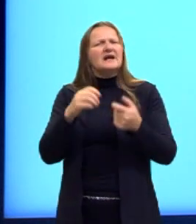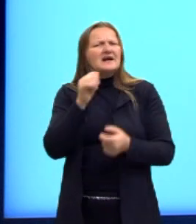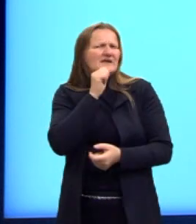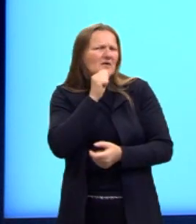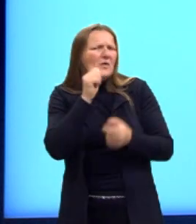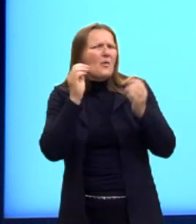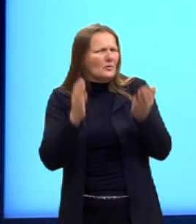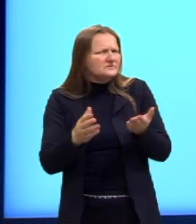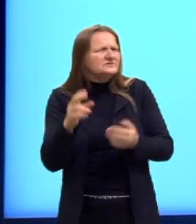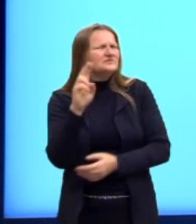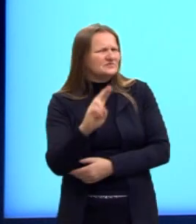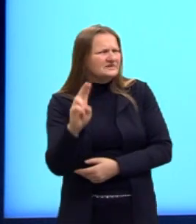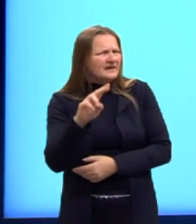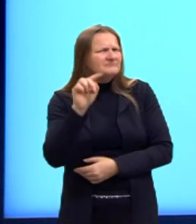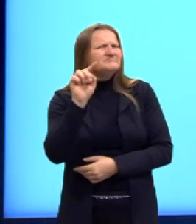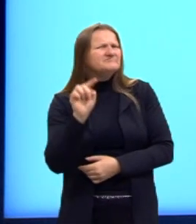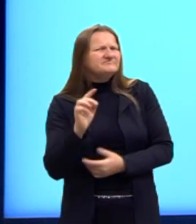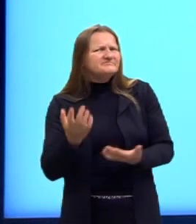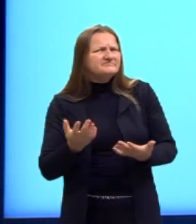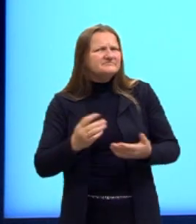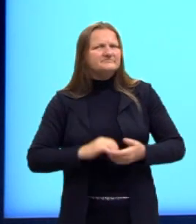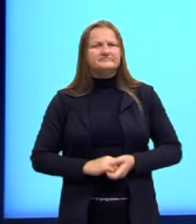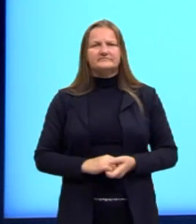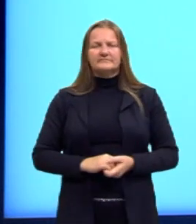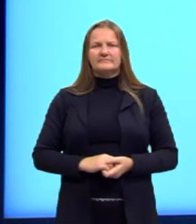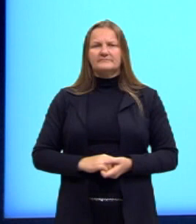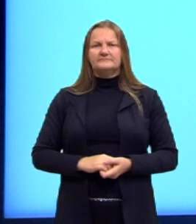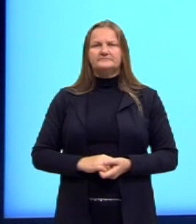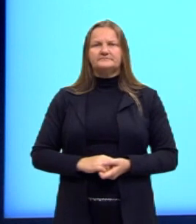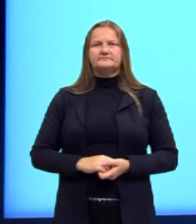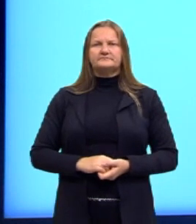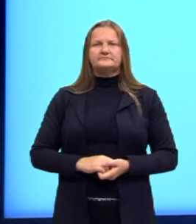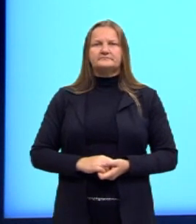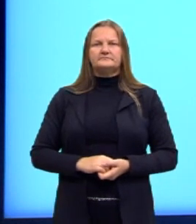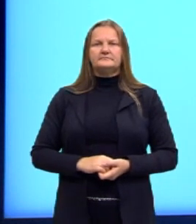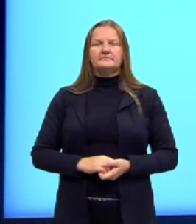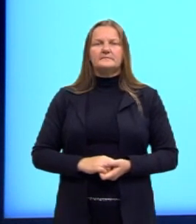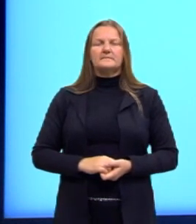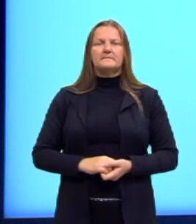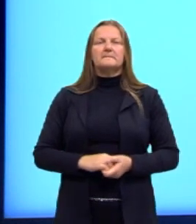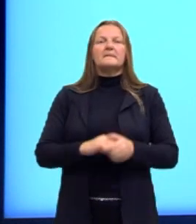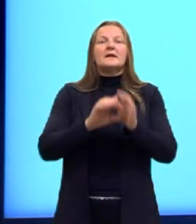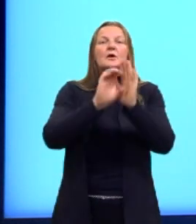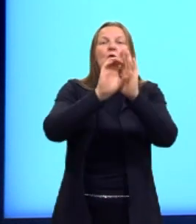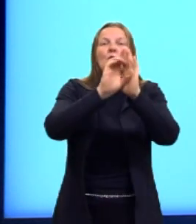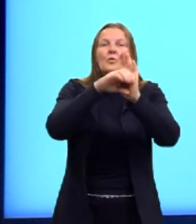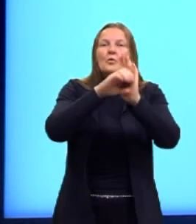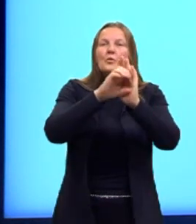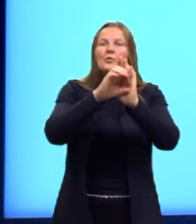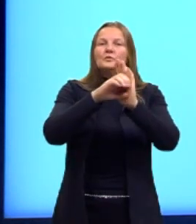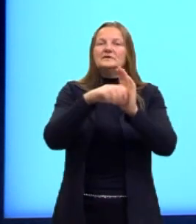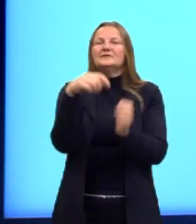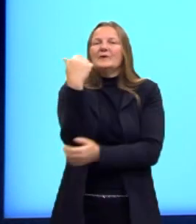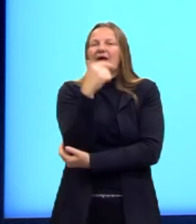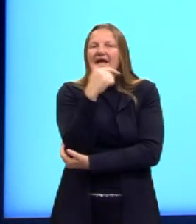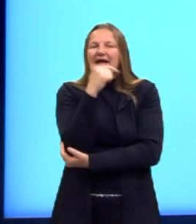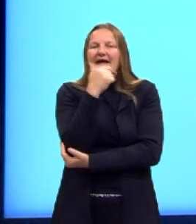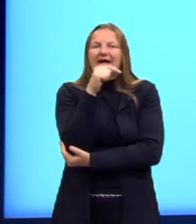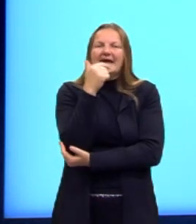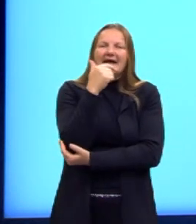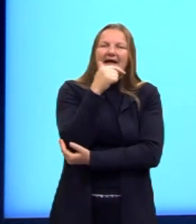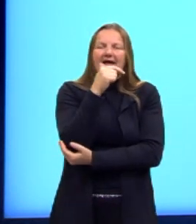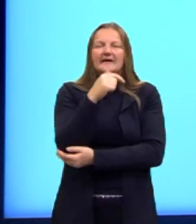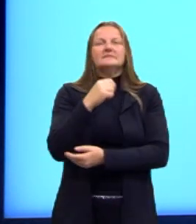hoje, usar essa expressão humor negro? Esse conceito de comédia, esse tal